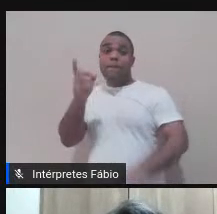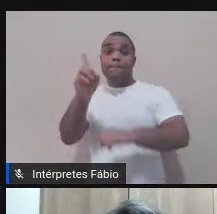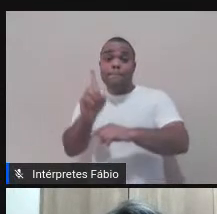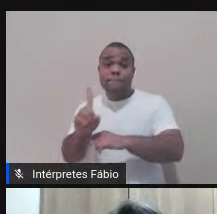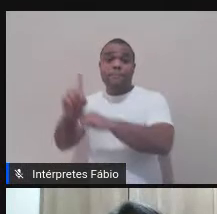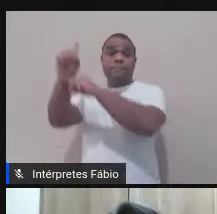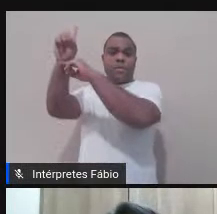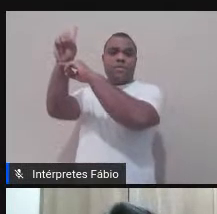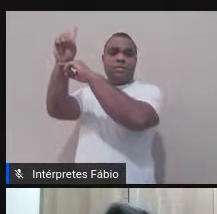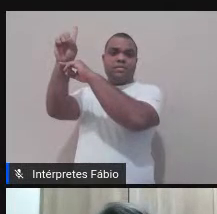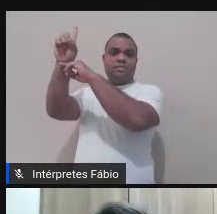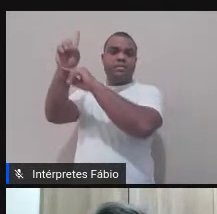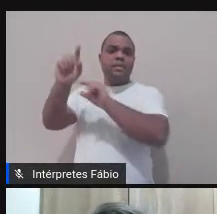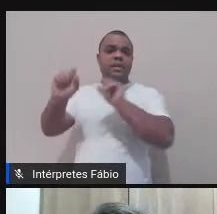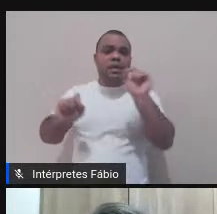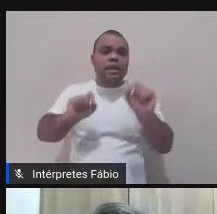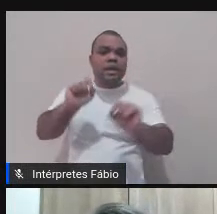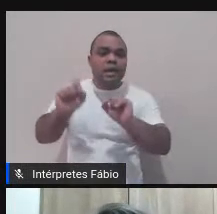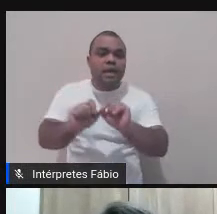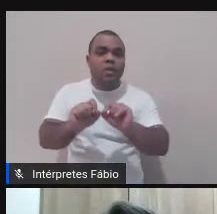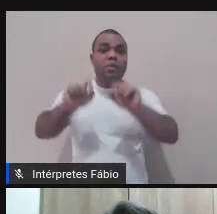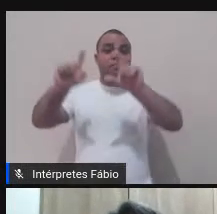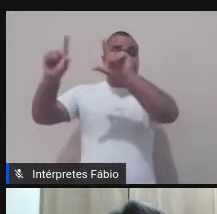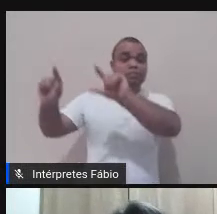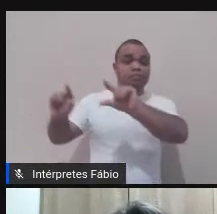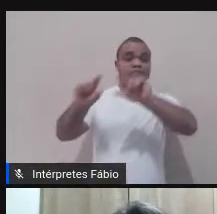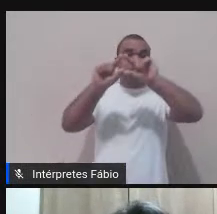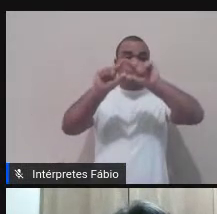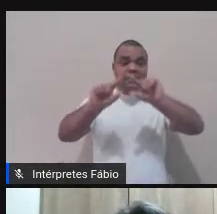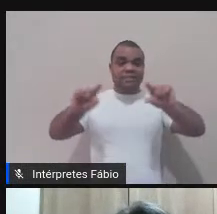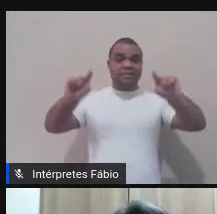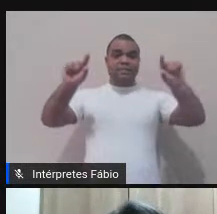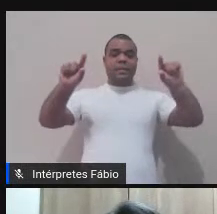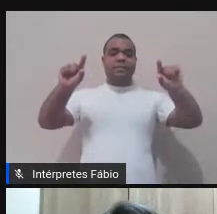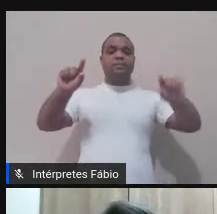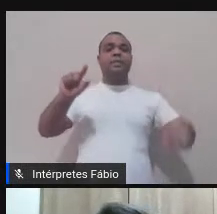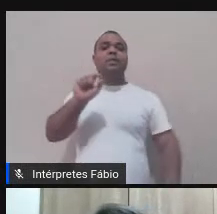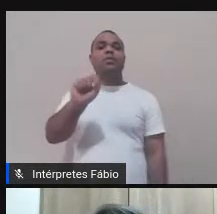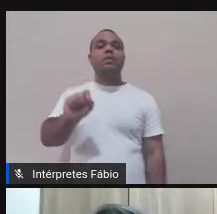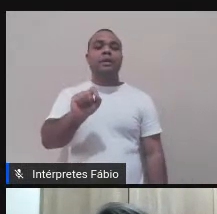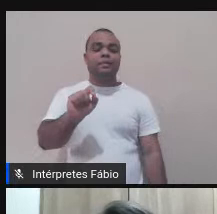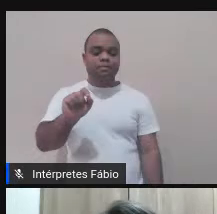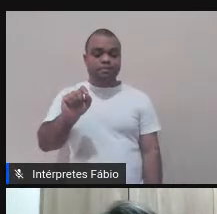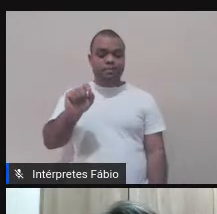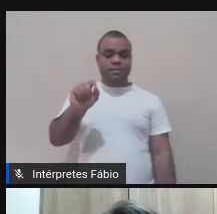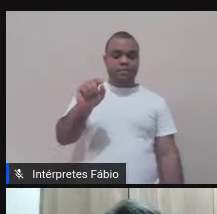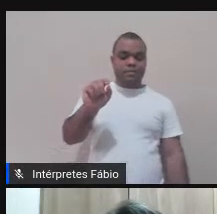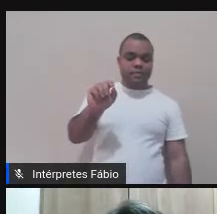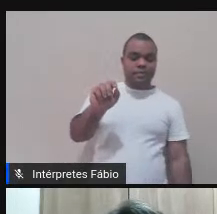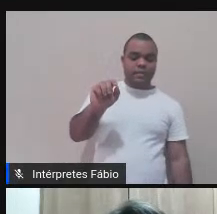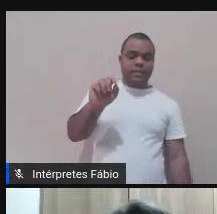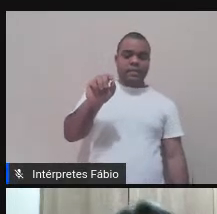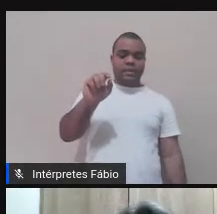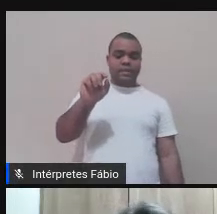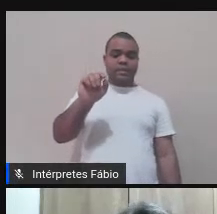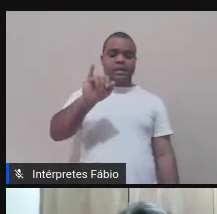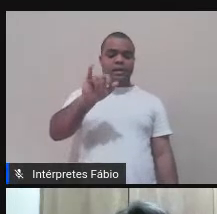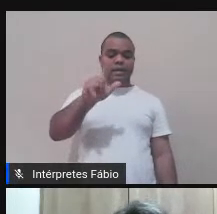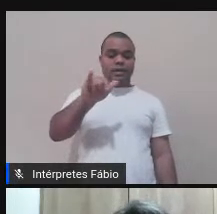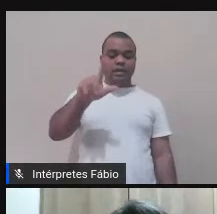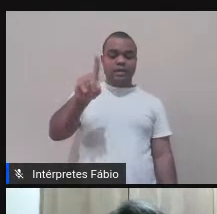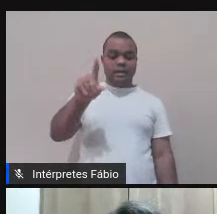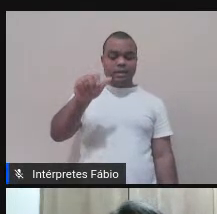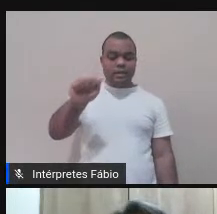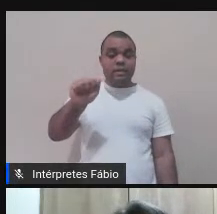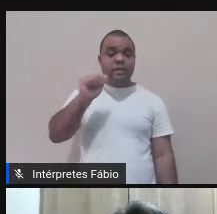de éxfrase é o trecho da Ilíada, em que Homero trata do escudo de Aquiles forjado pelo deus Efesto,